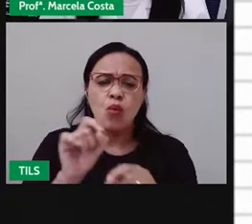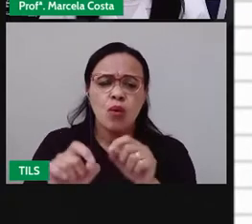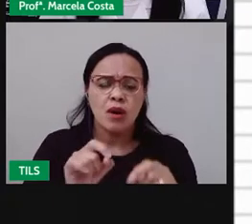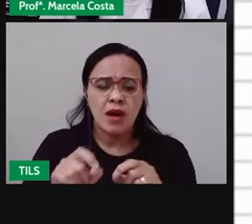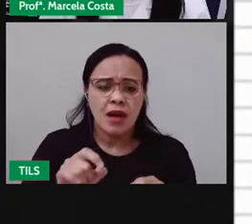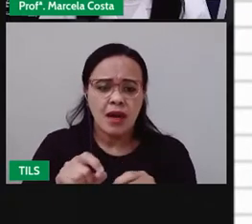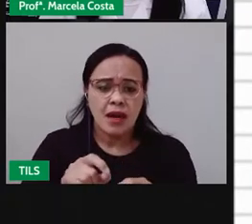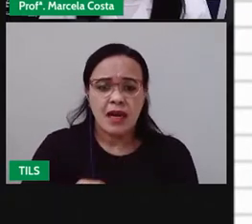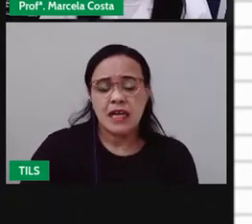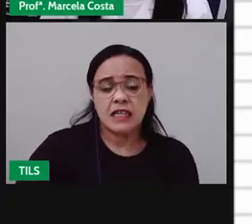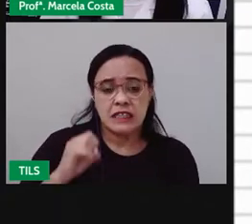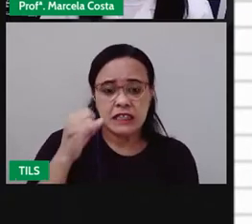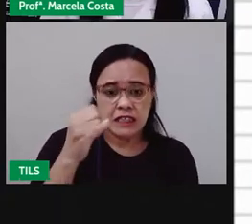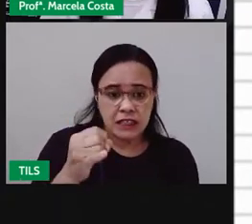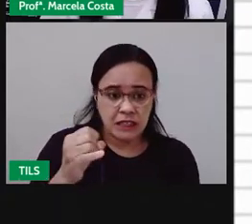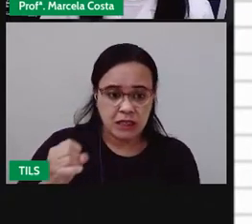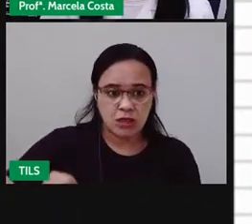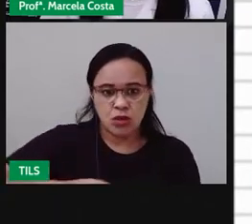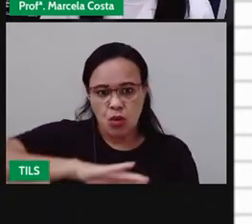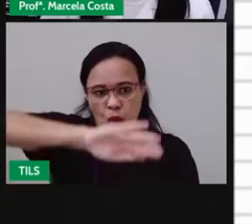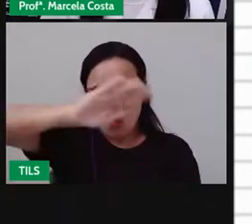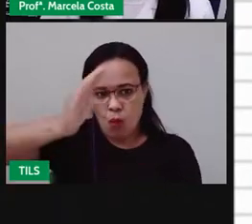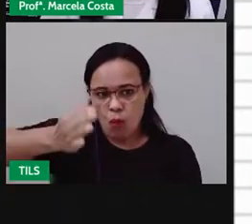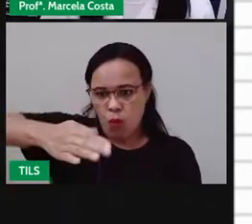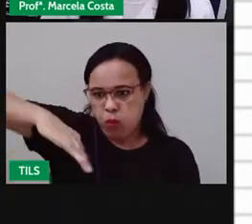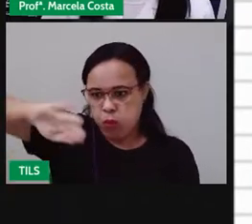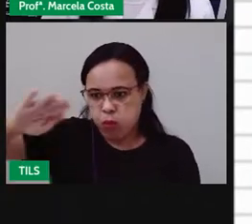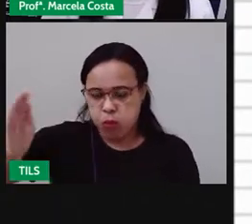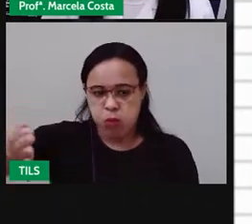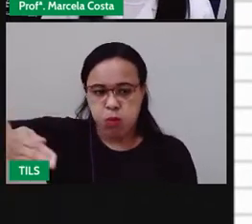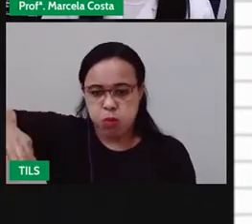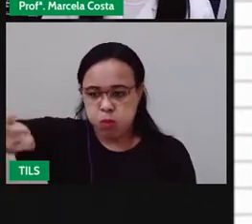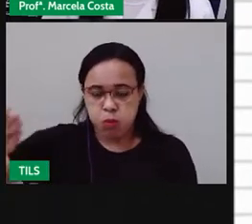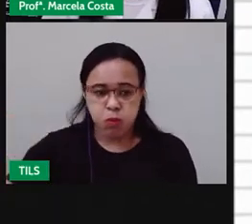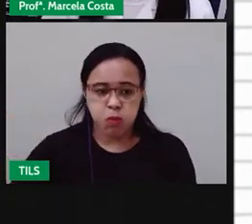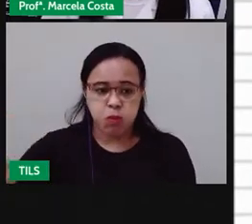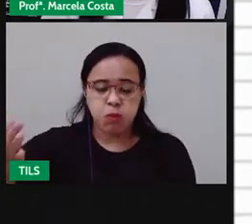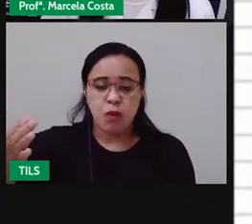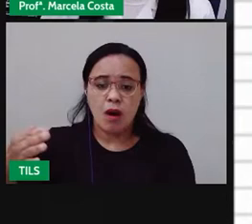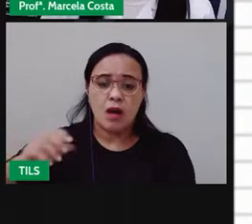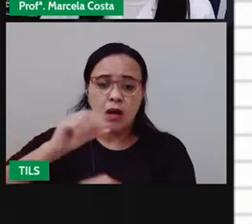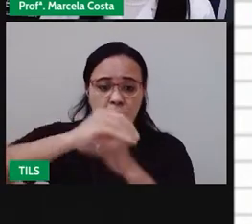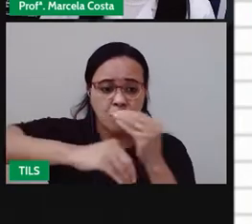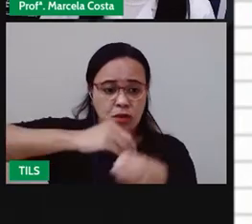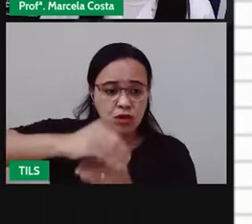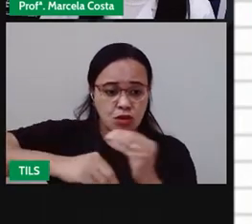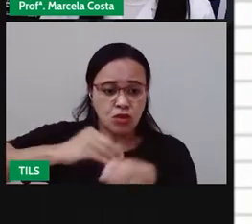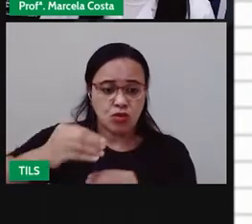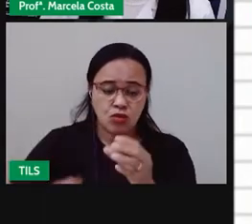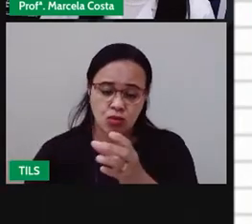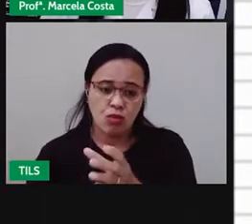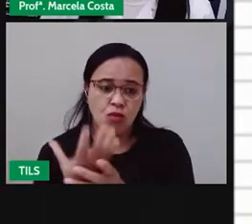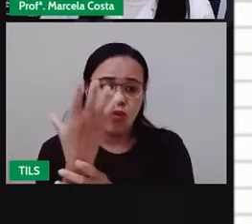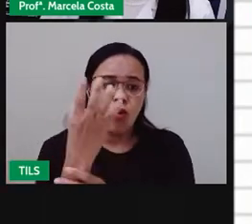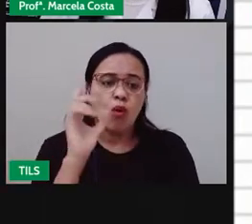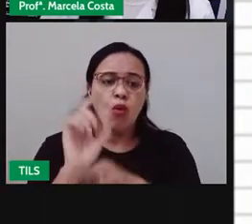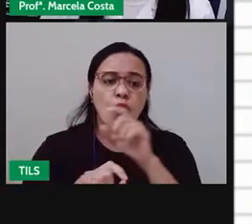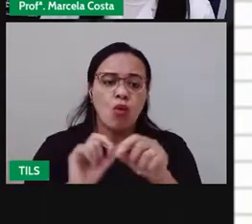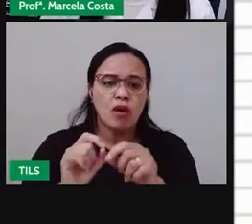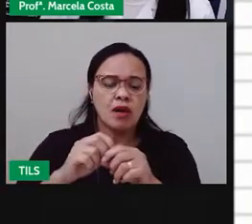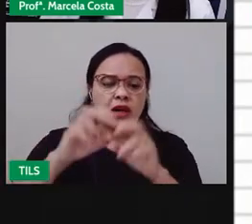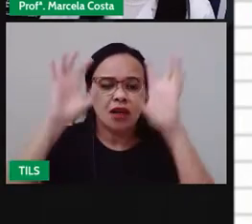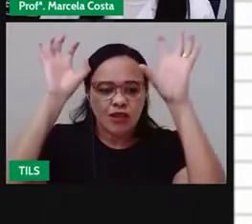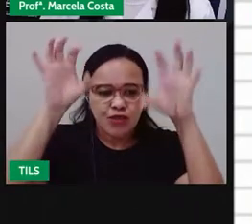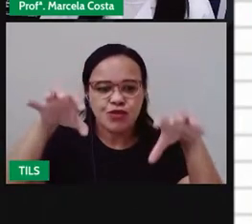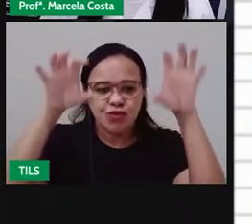ultrapassar o relevo, se condensam, ocasionando as precipitações, ou seja, chuvas. O